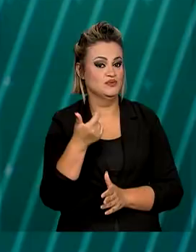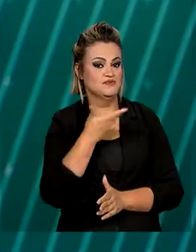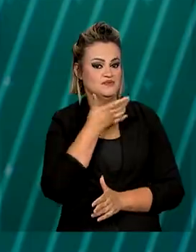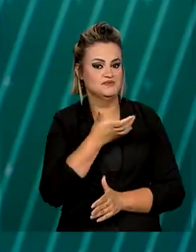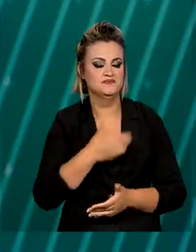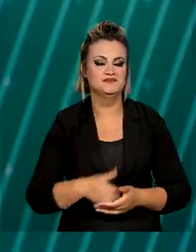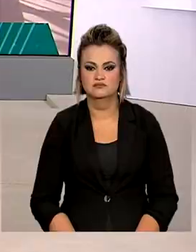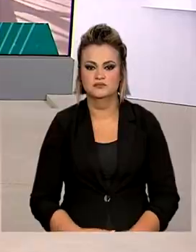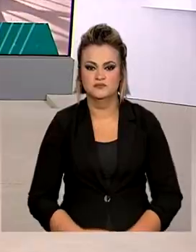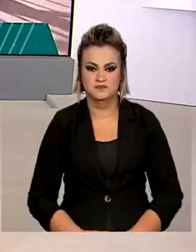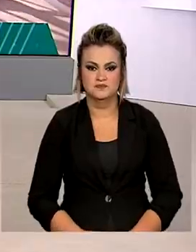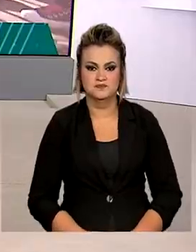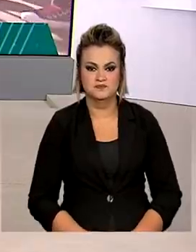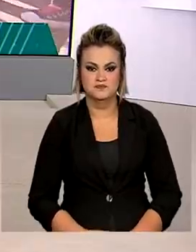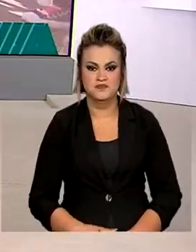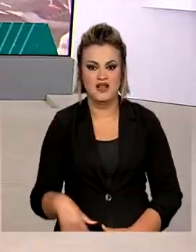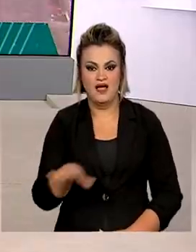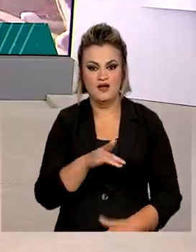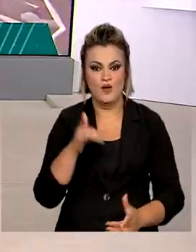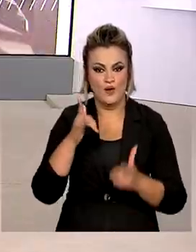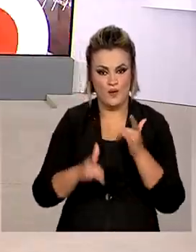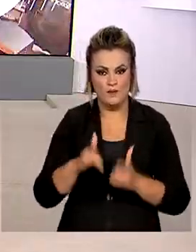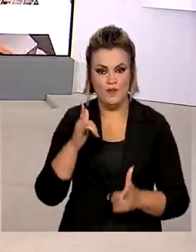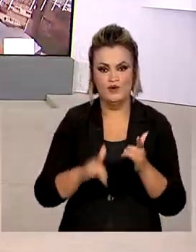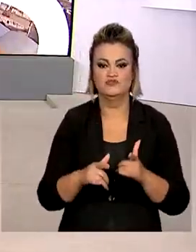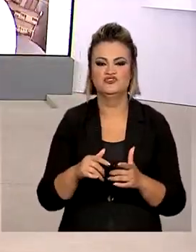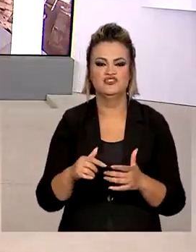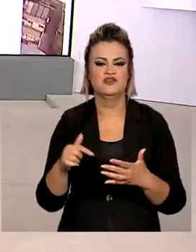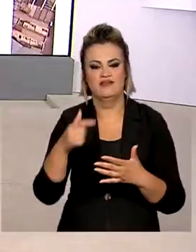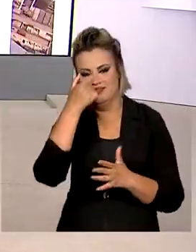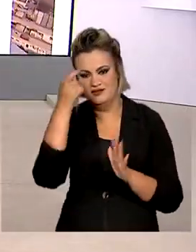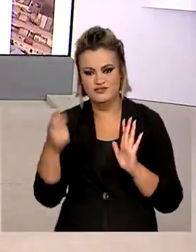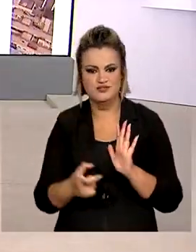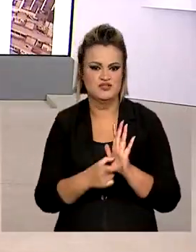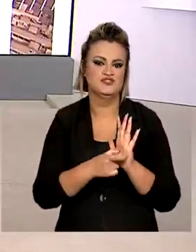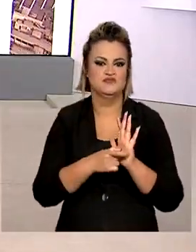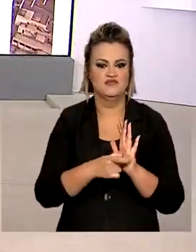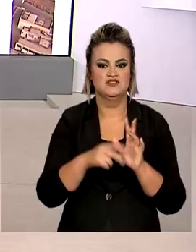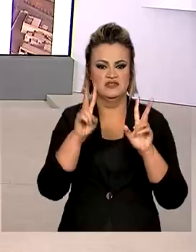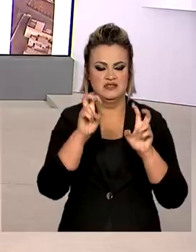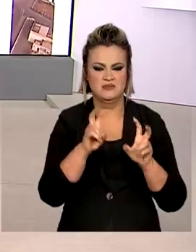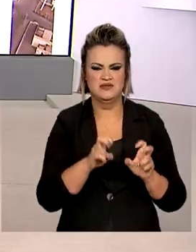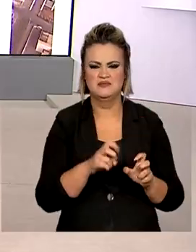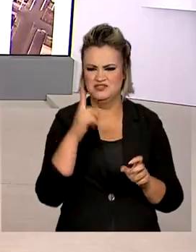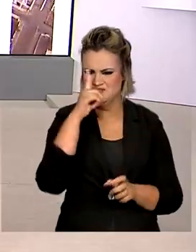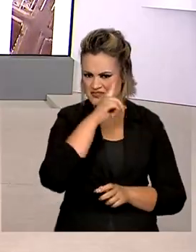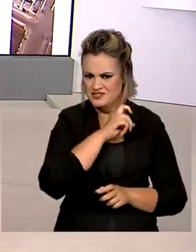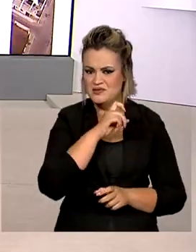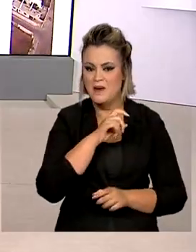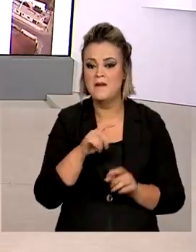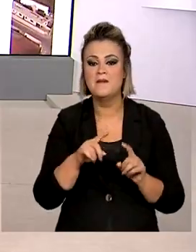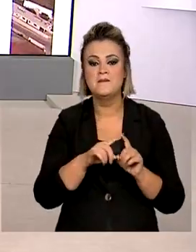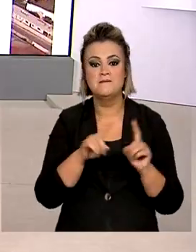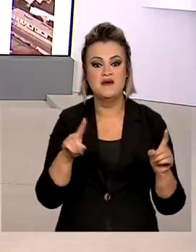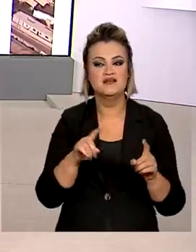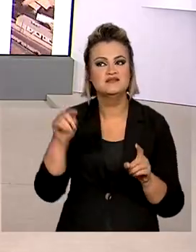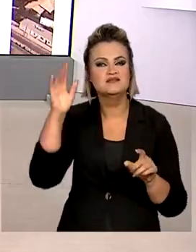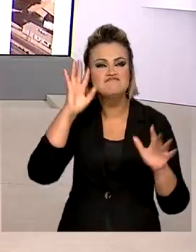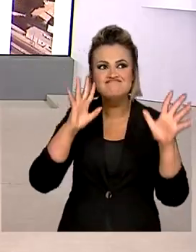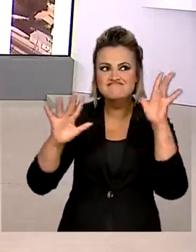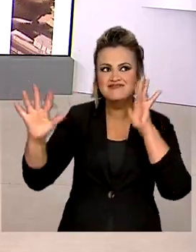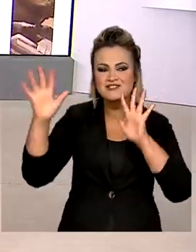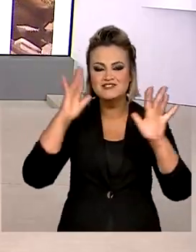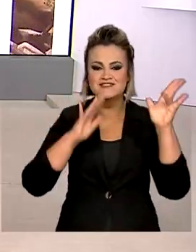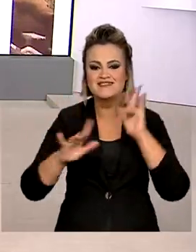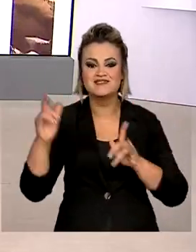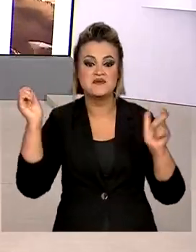de dezembro. Robótica, física, quântica, inteligência artificial, temas complicados, mas